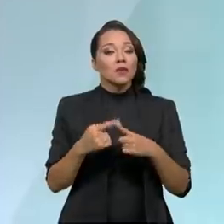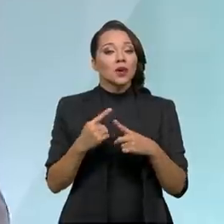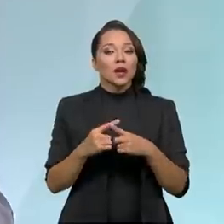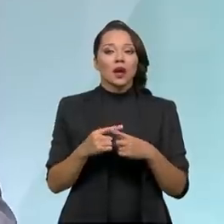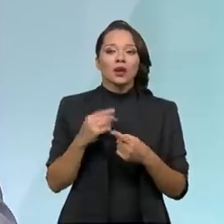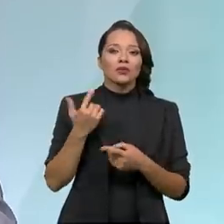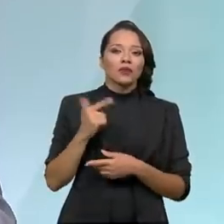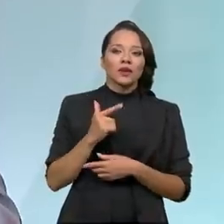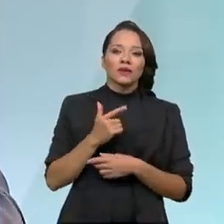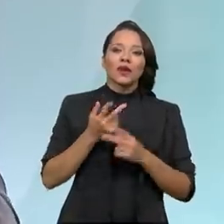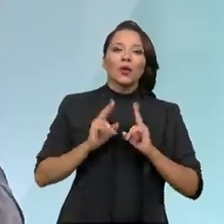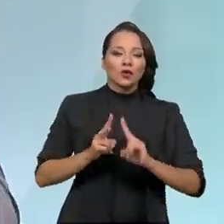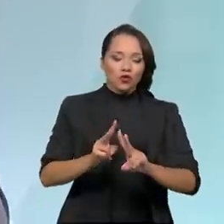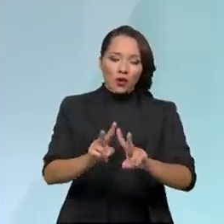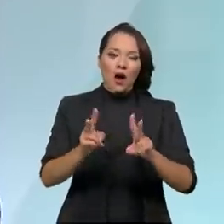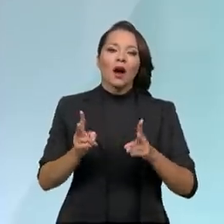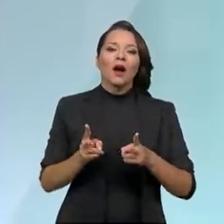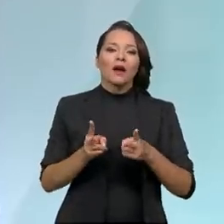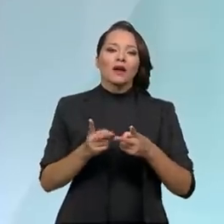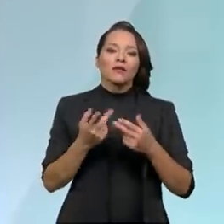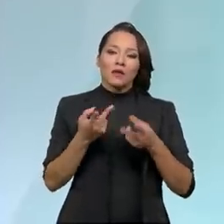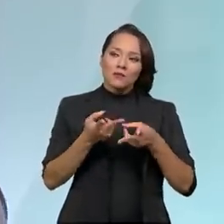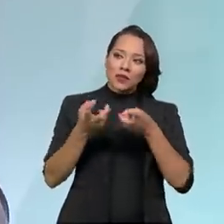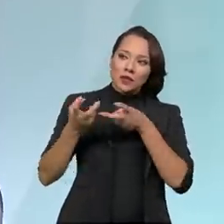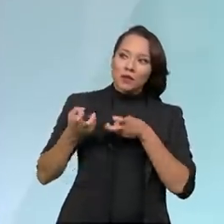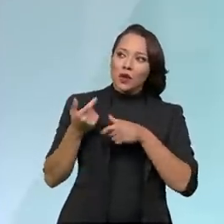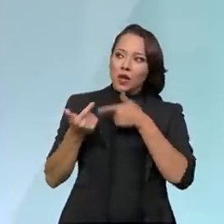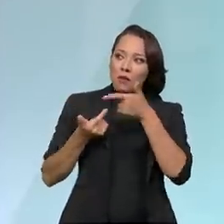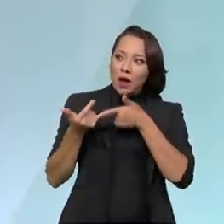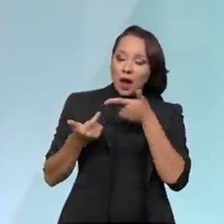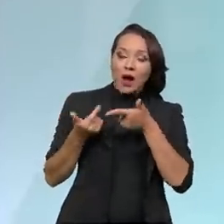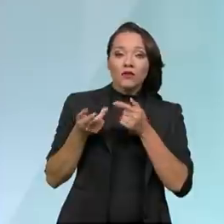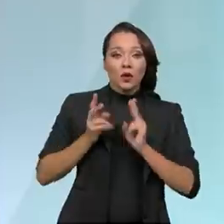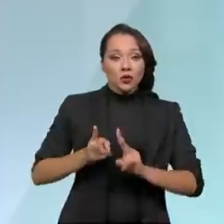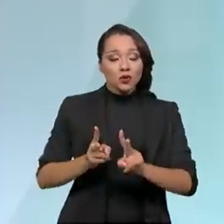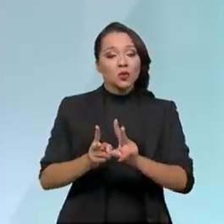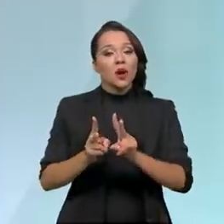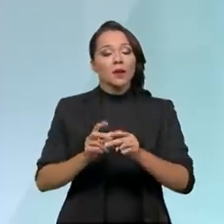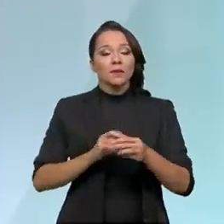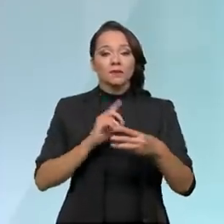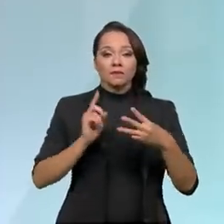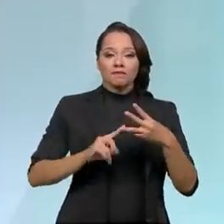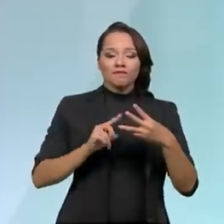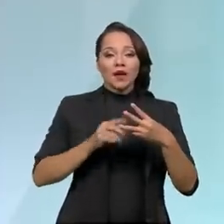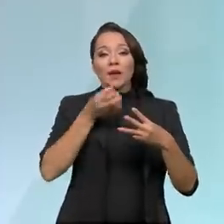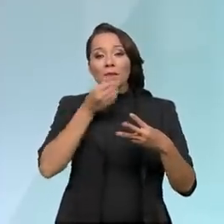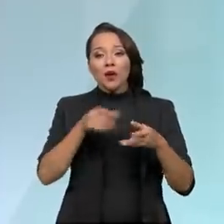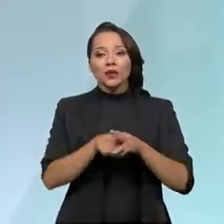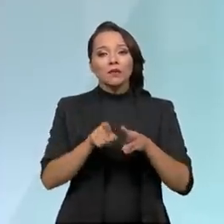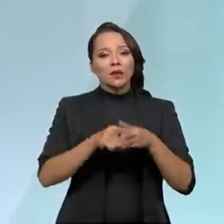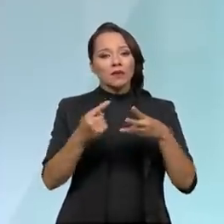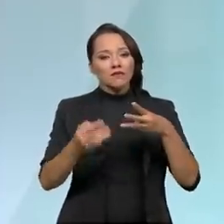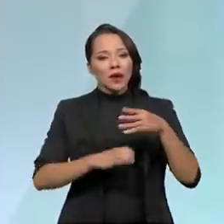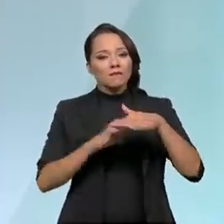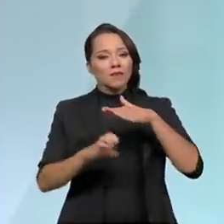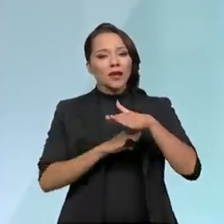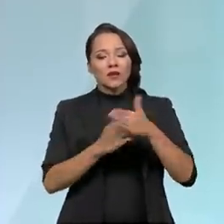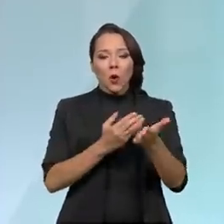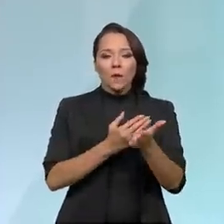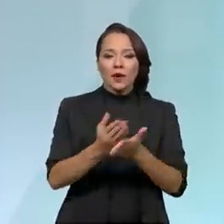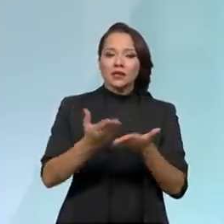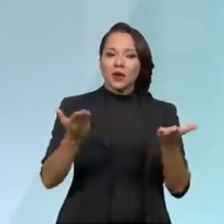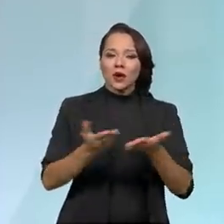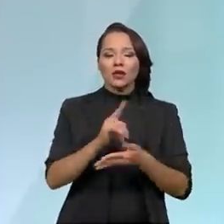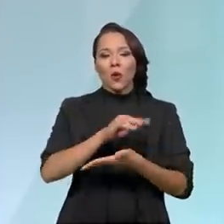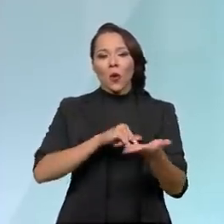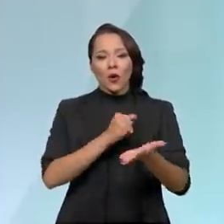ter solução de continuidade, ele vai perceber a operação, a operação vai continuar acontecendo e ganha o poder concedente, que passa a ter um contrato